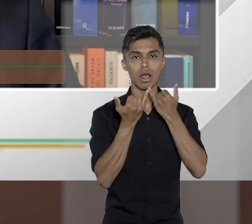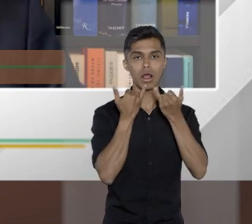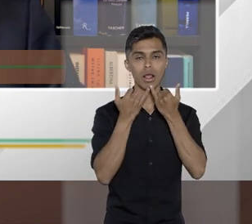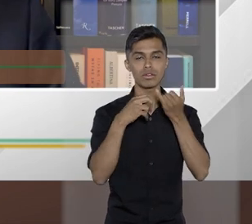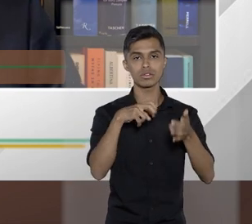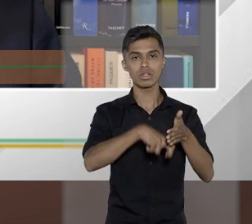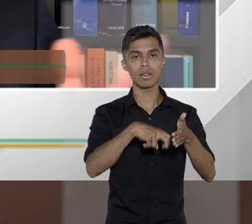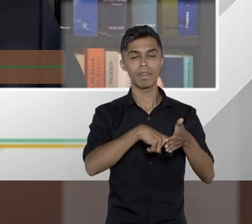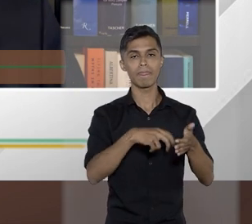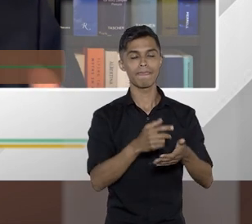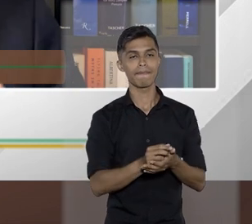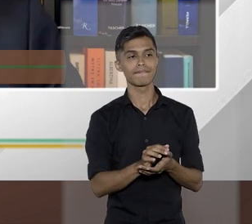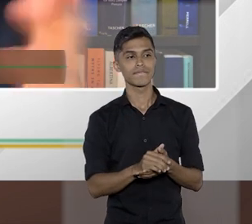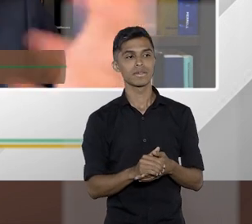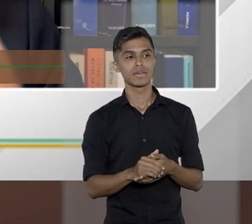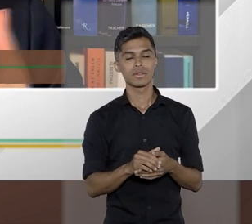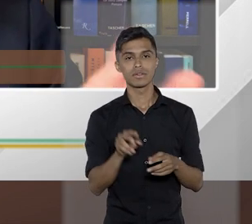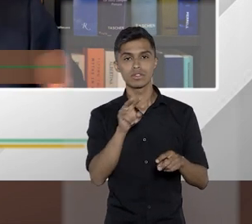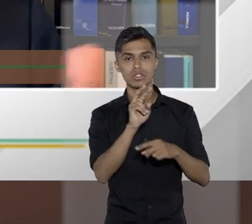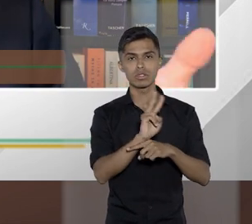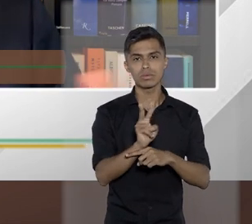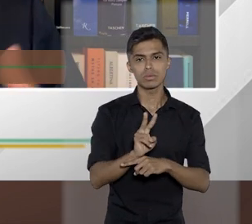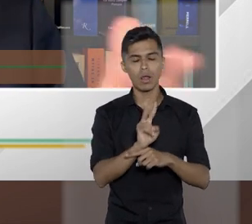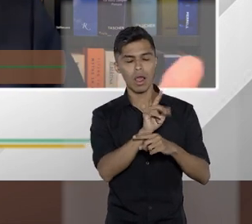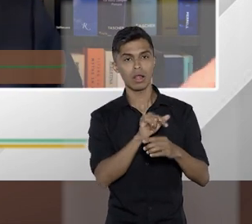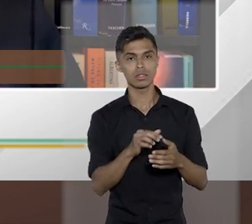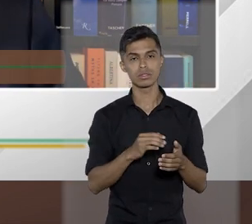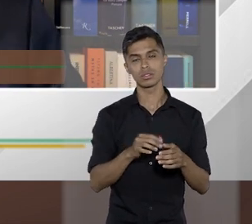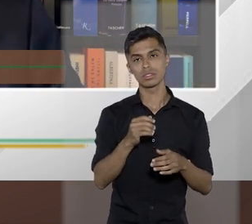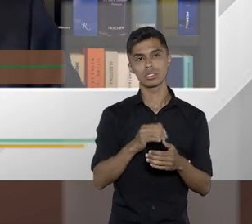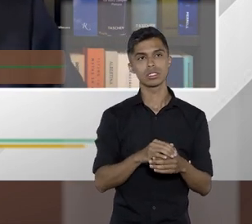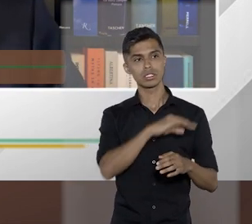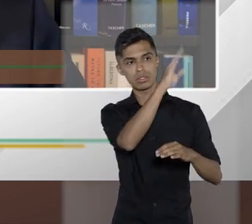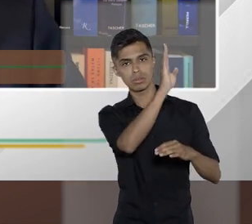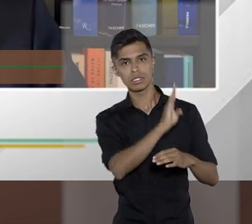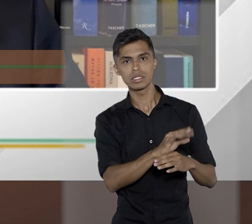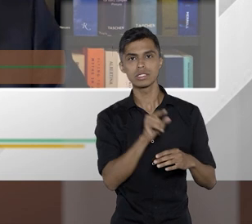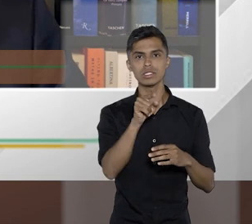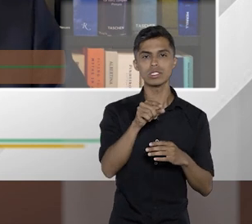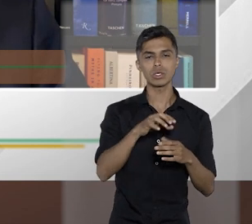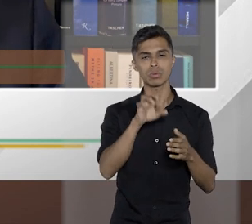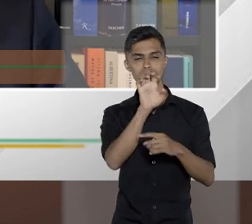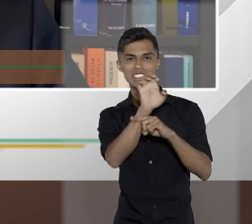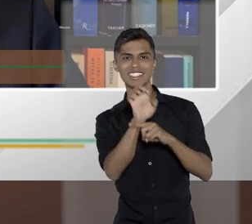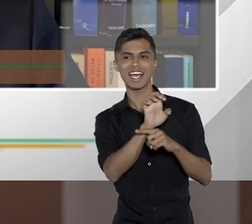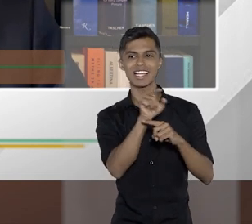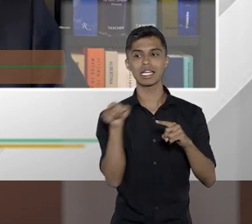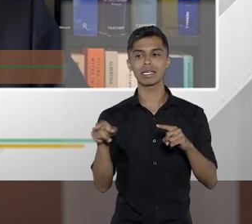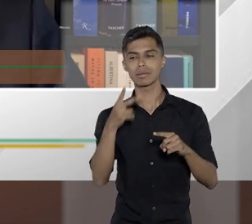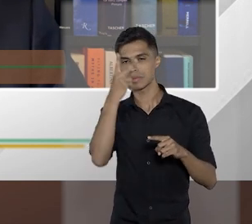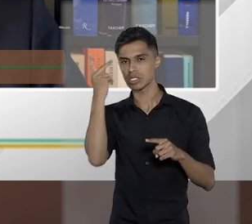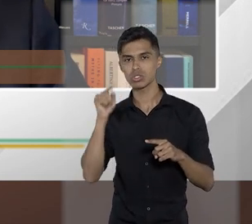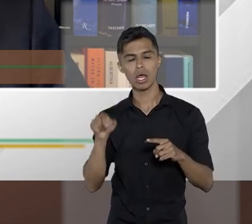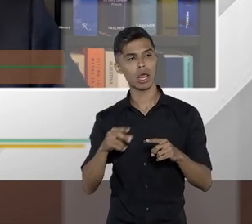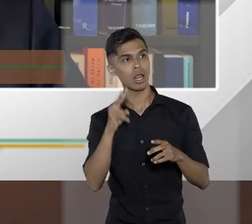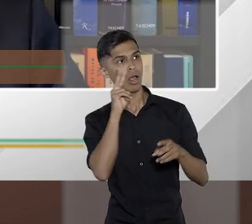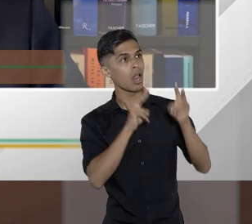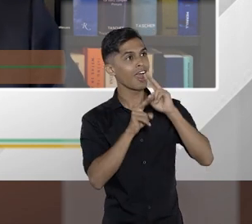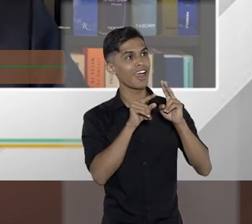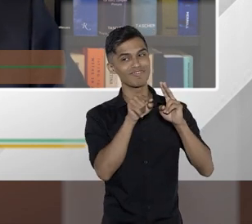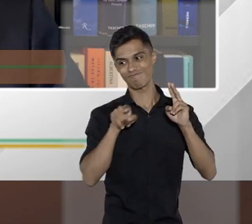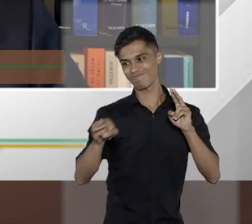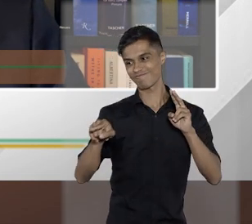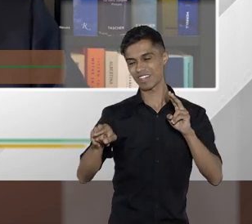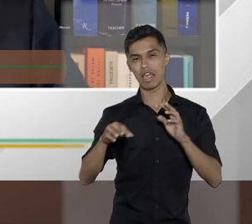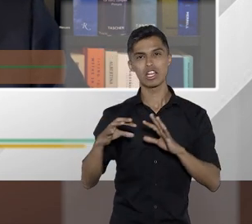fiscais entre união e municípios, união e estados, enfim. E a pessoa ter acesso à vida